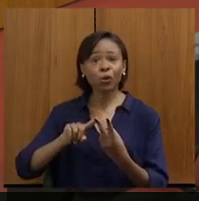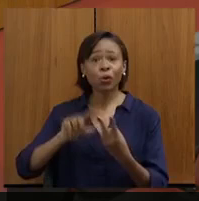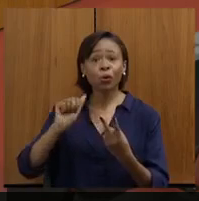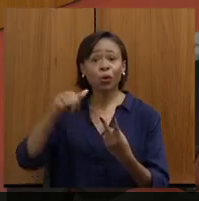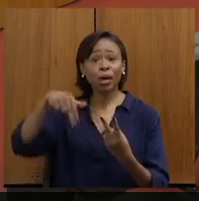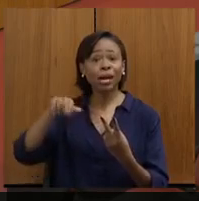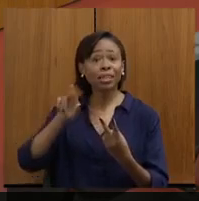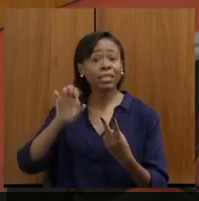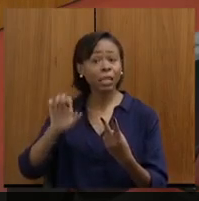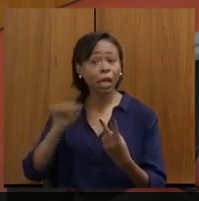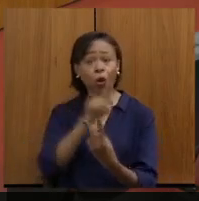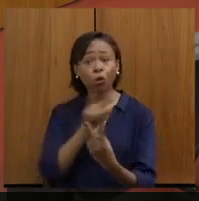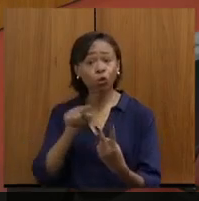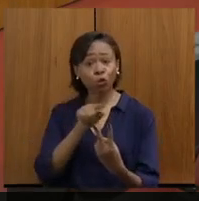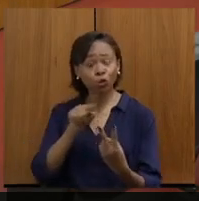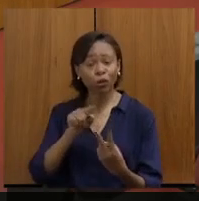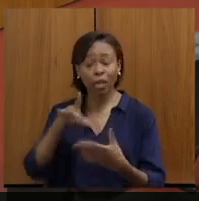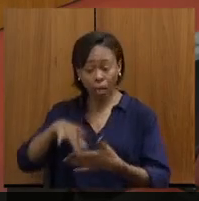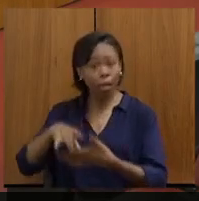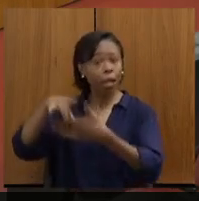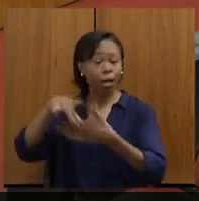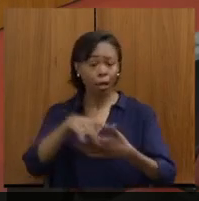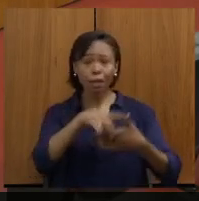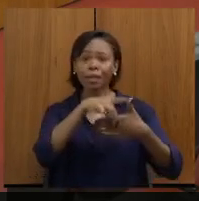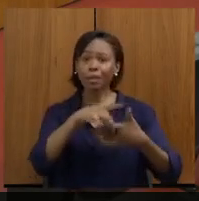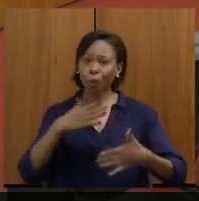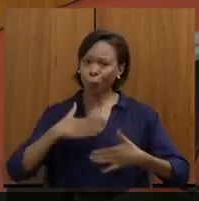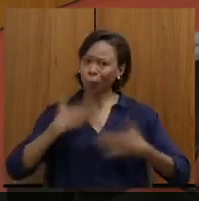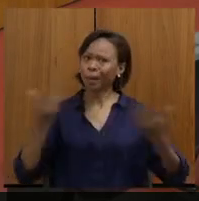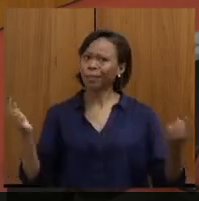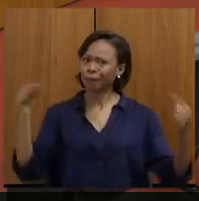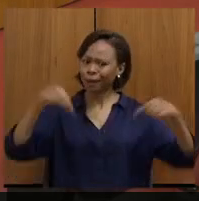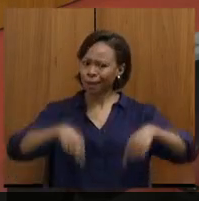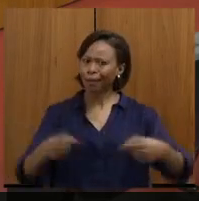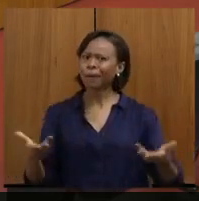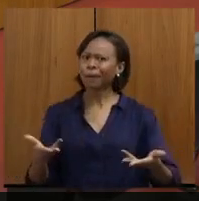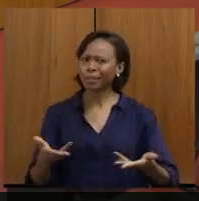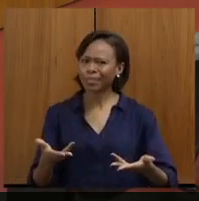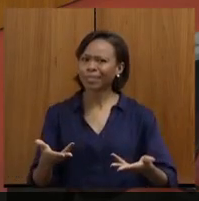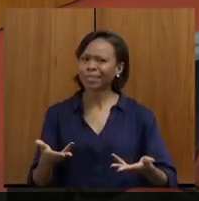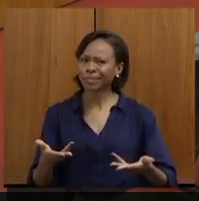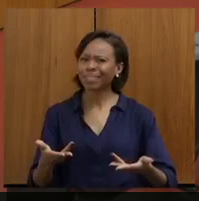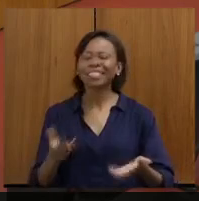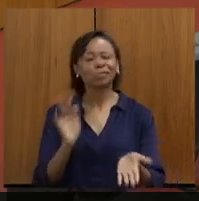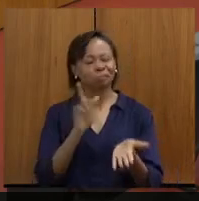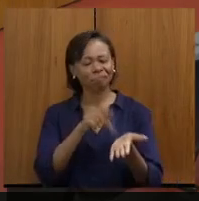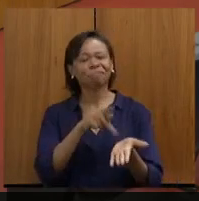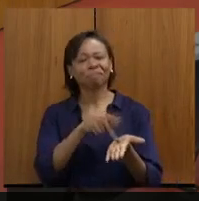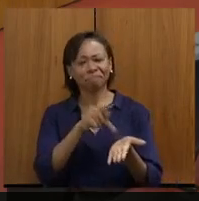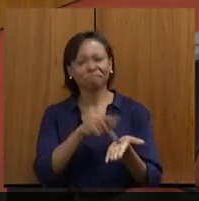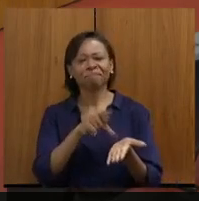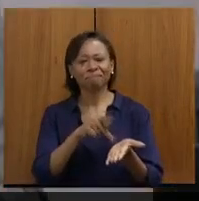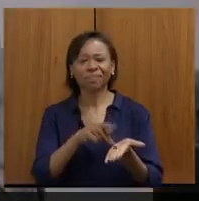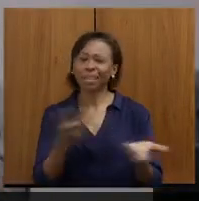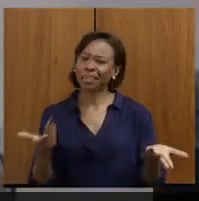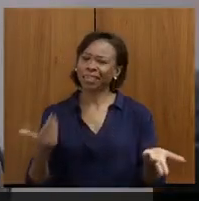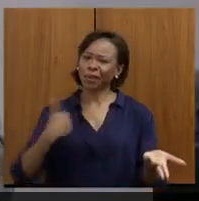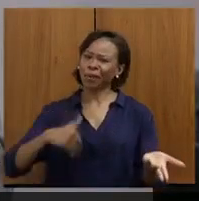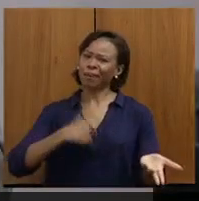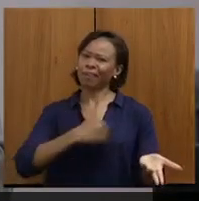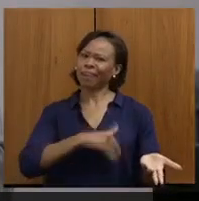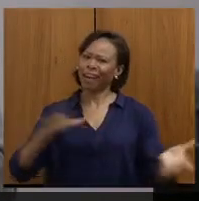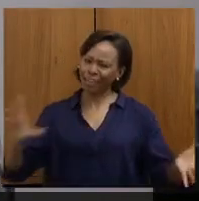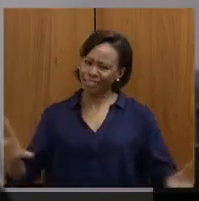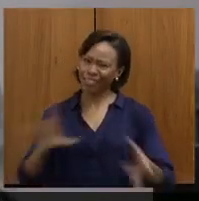Realmente uma surpresa a presença dos dois aqui hoje. É verdade, está vendo? O nosso galo une todo